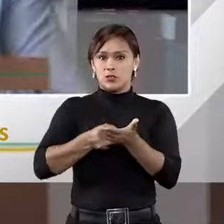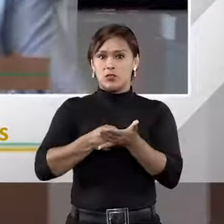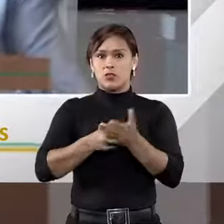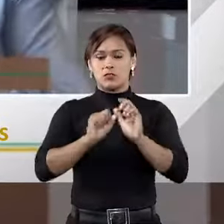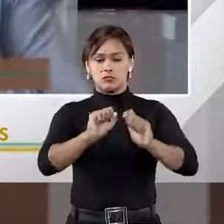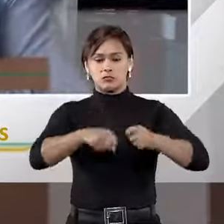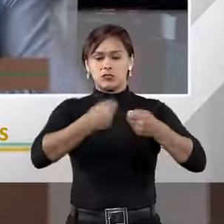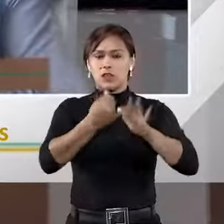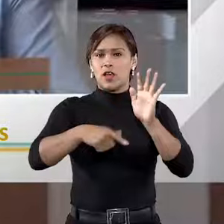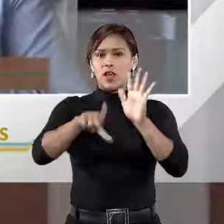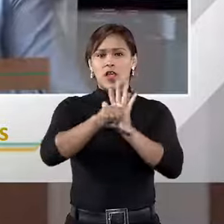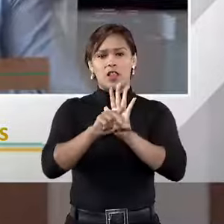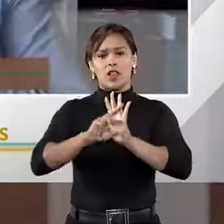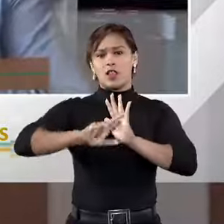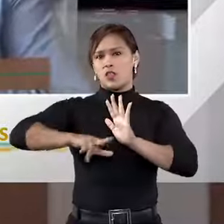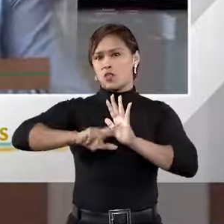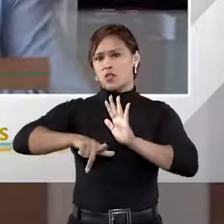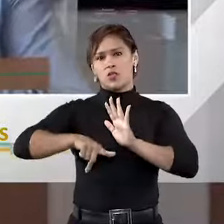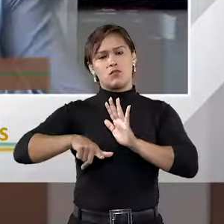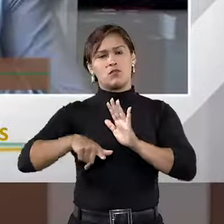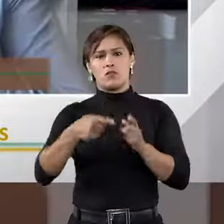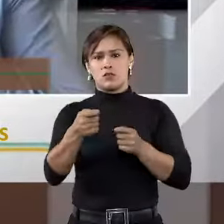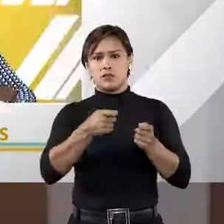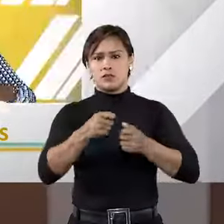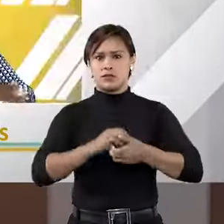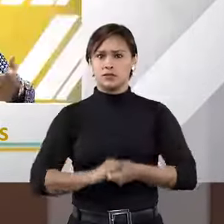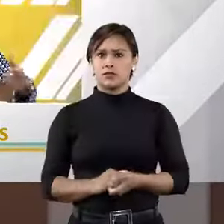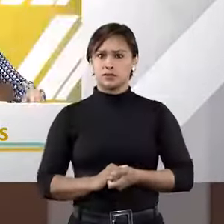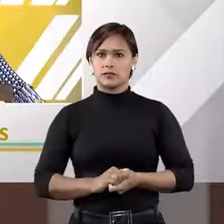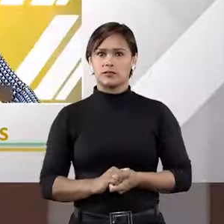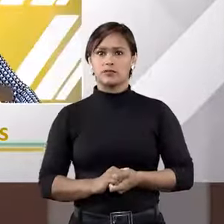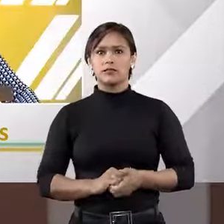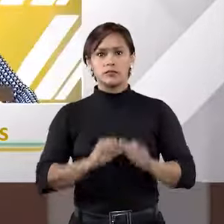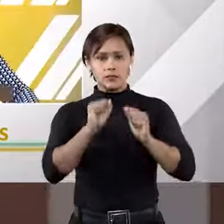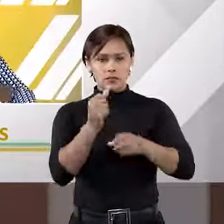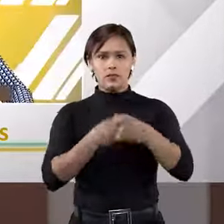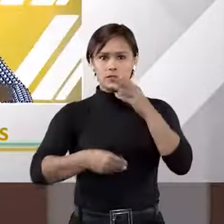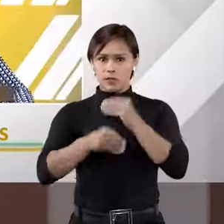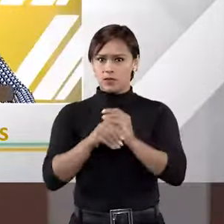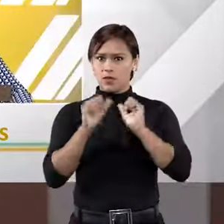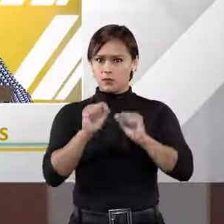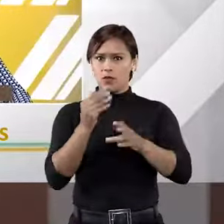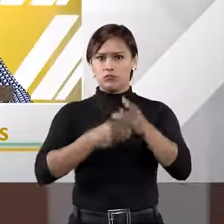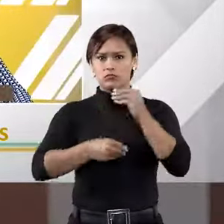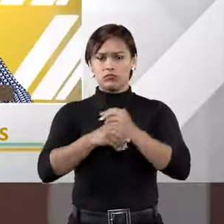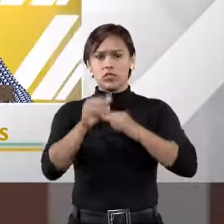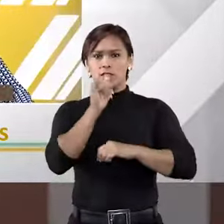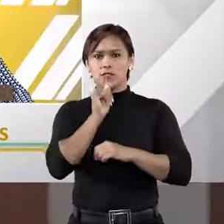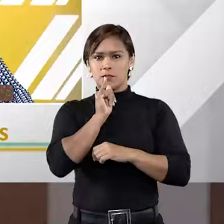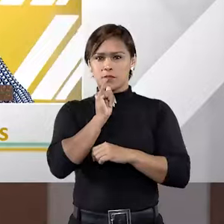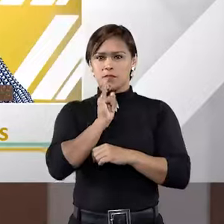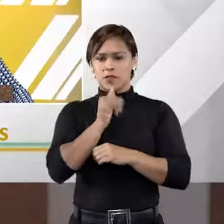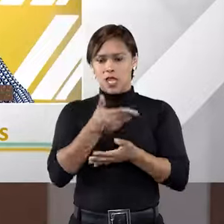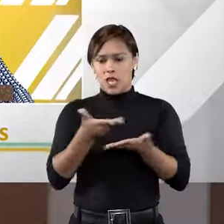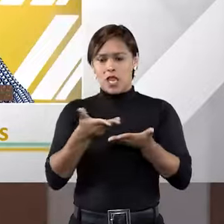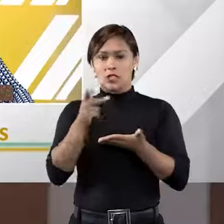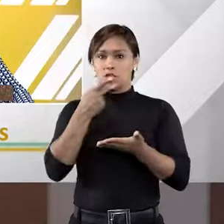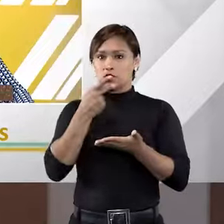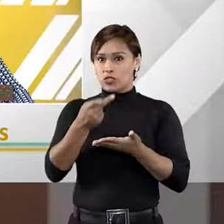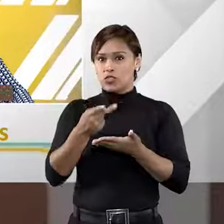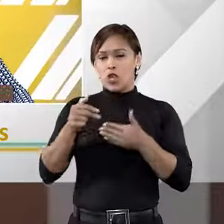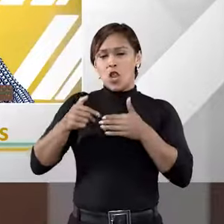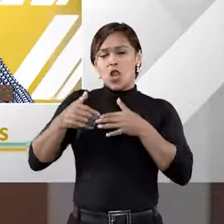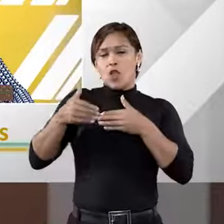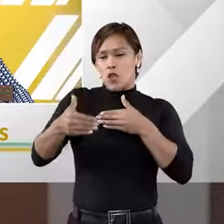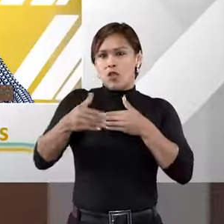nossa lei não confere ao Tribunal Arbitral. Posso fazer uma ilustração exemplificativa disso, e já indo